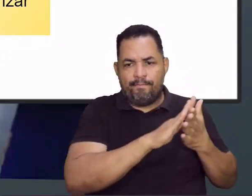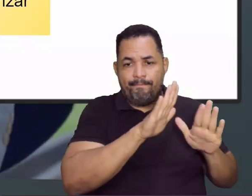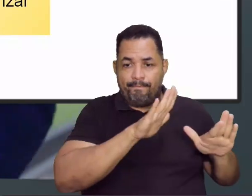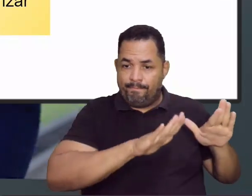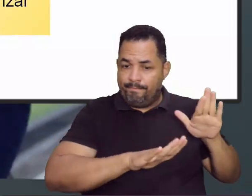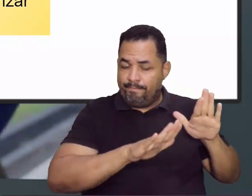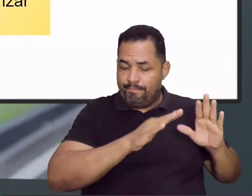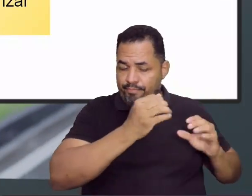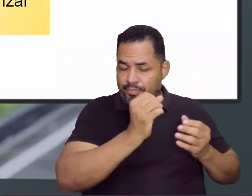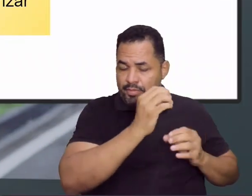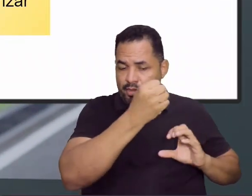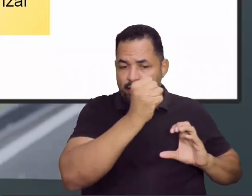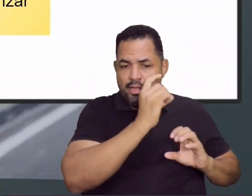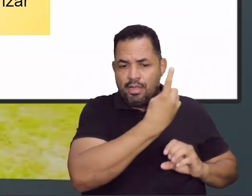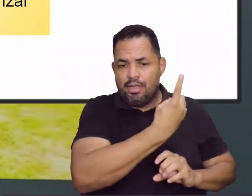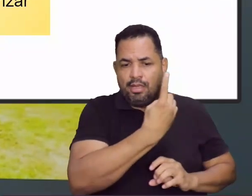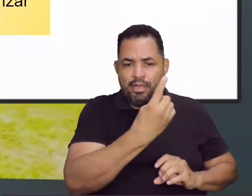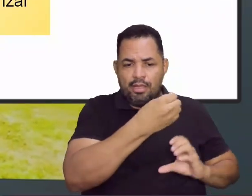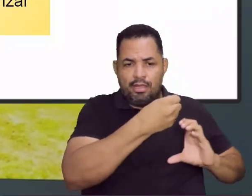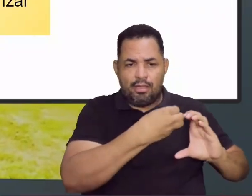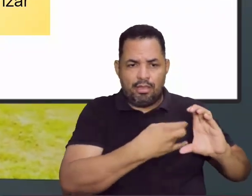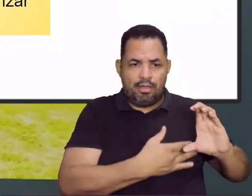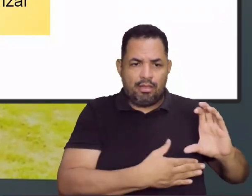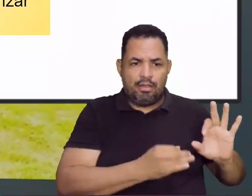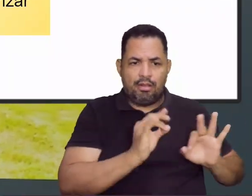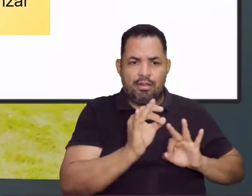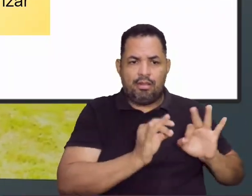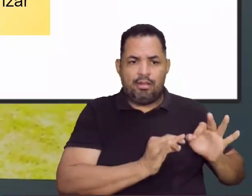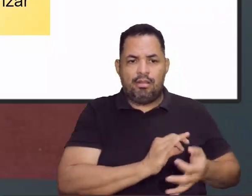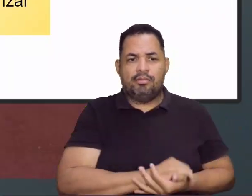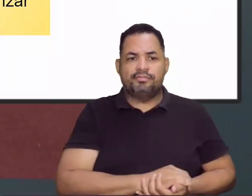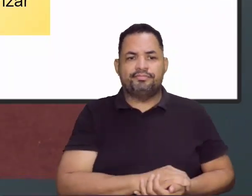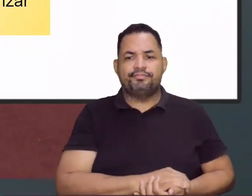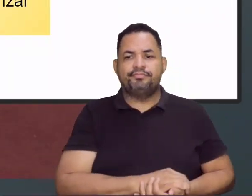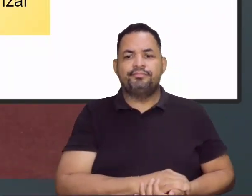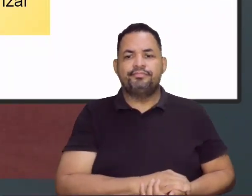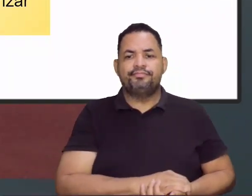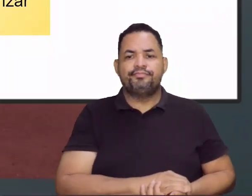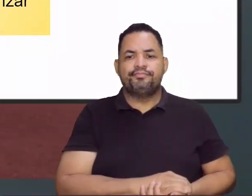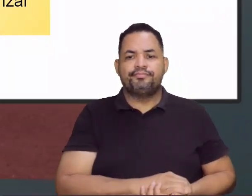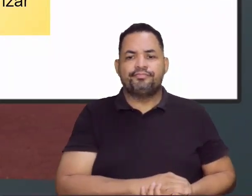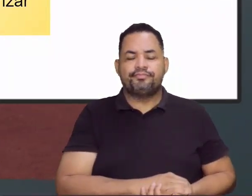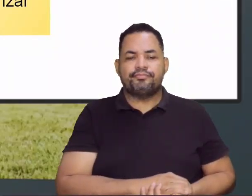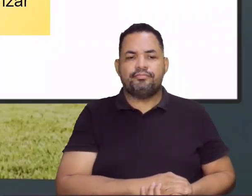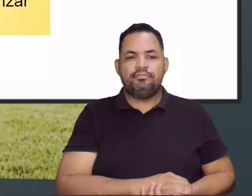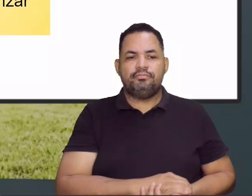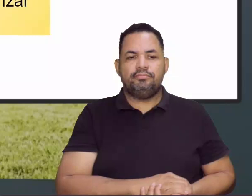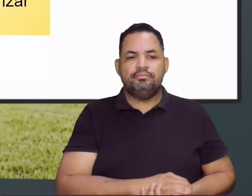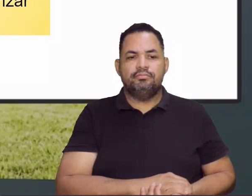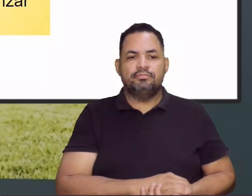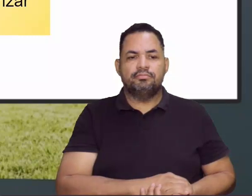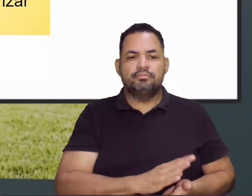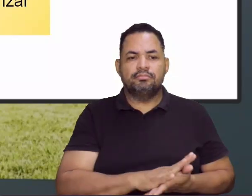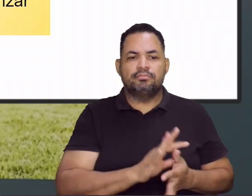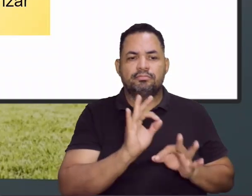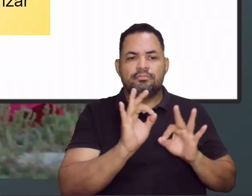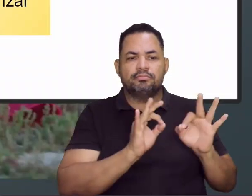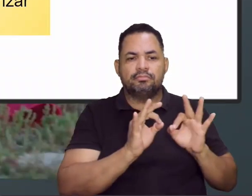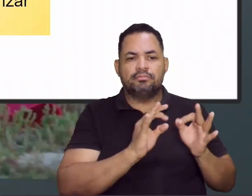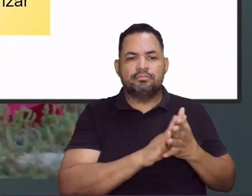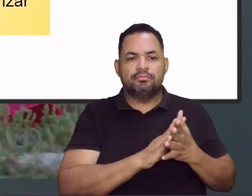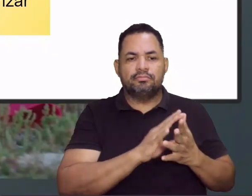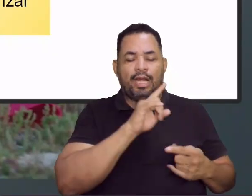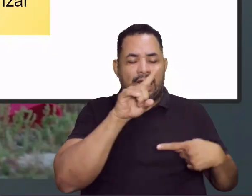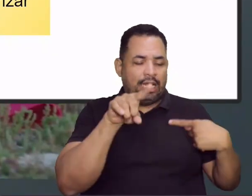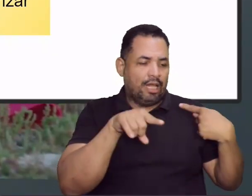suas características. Então, a gente vai enquadrar aí alguns jogos dentro de algumas características. Dentro das suas... dos seus